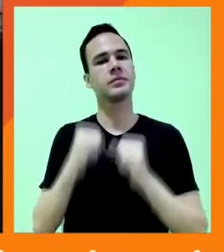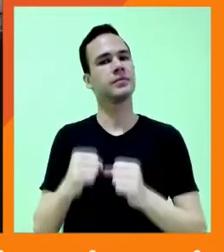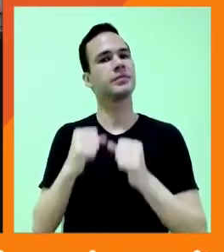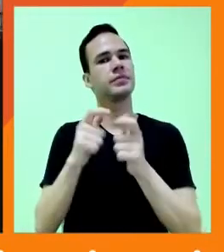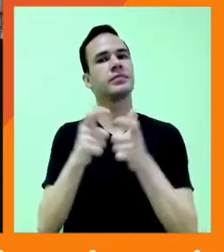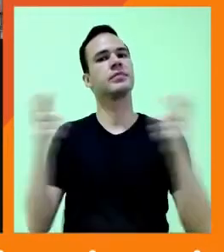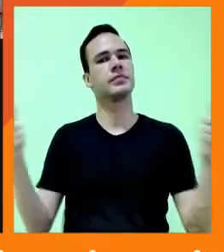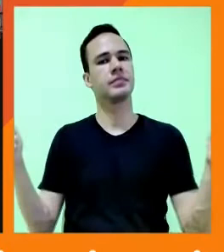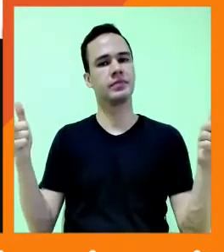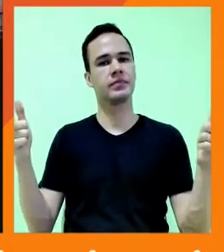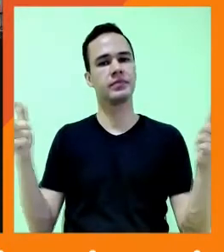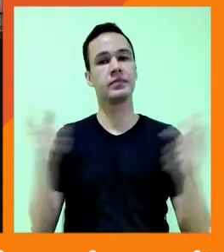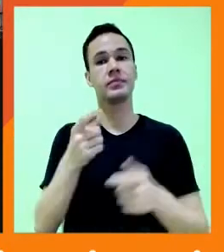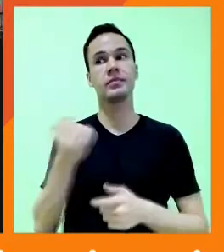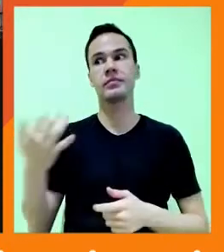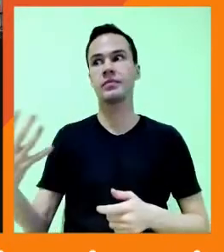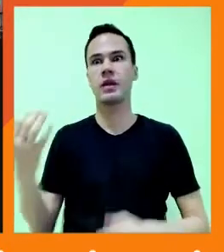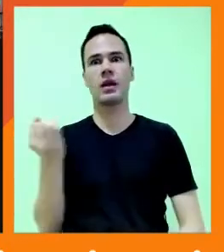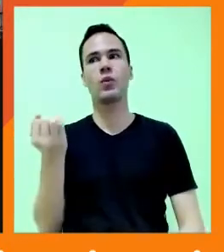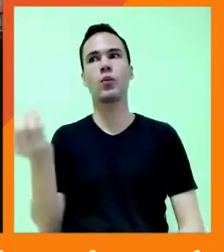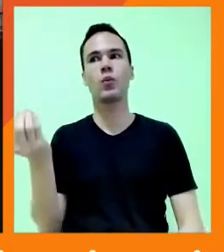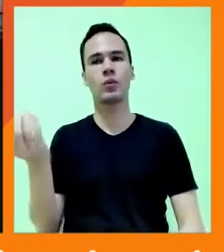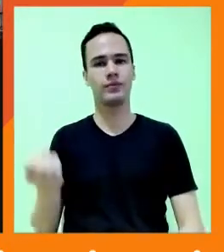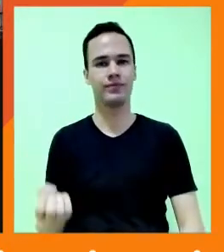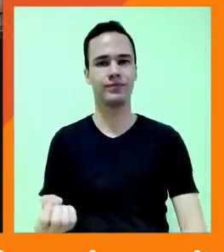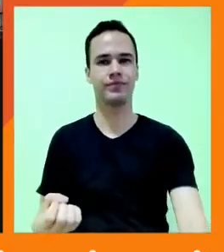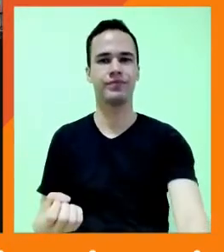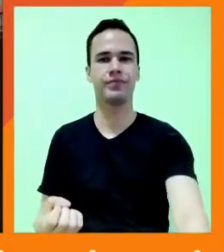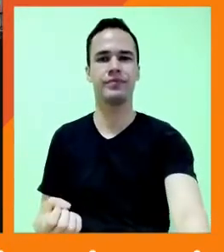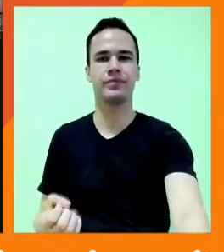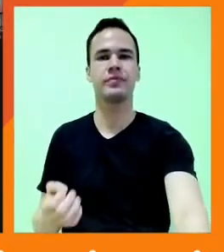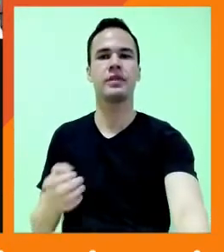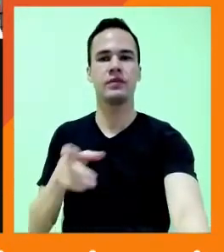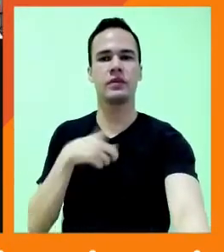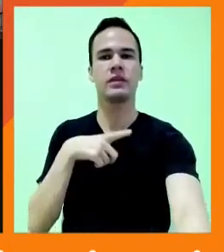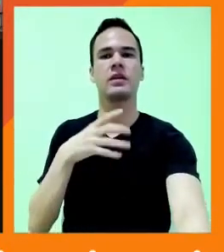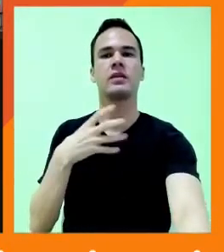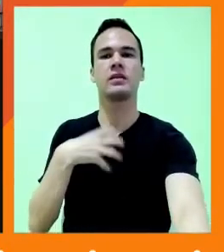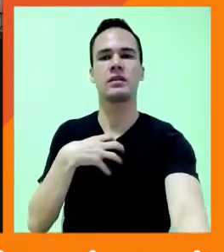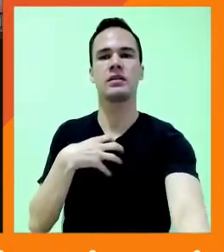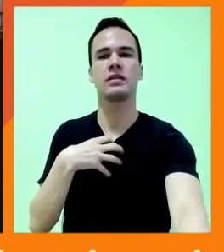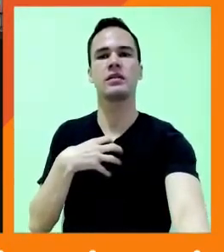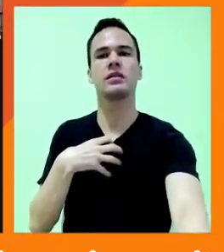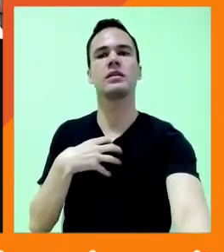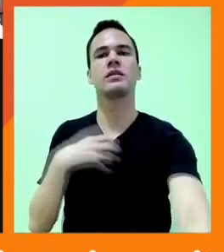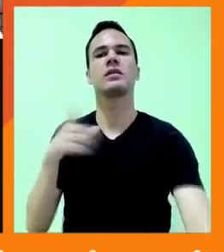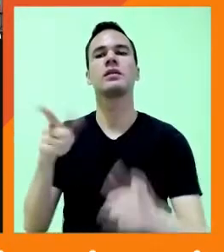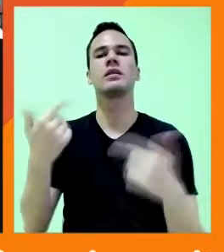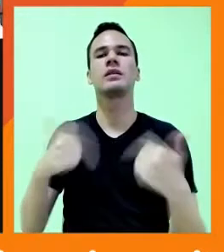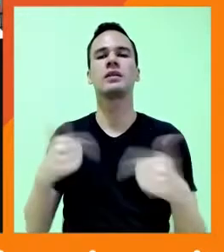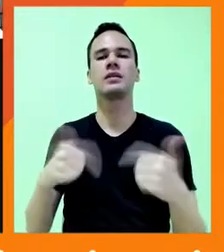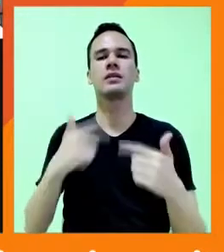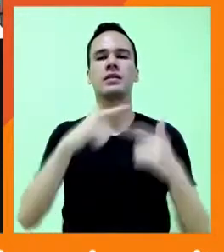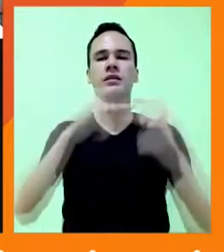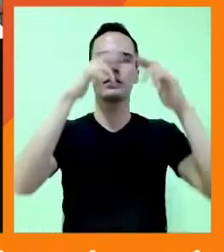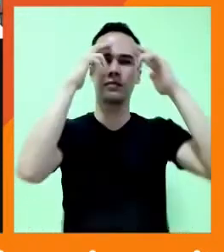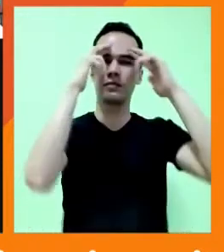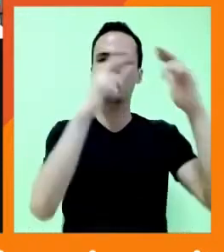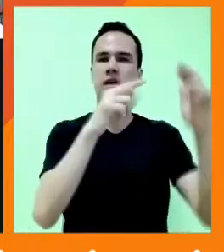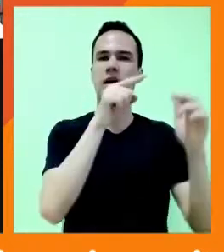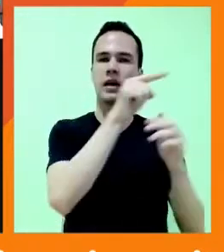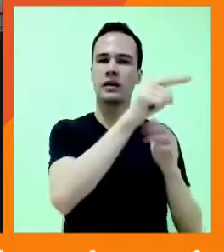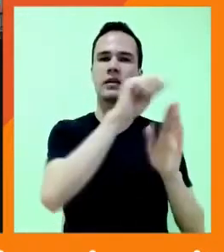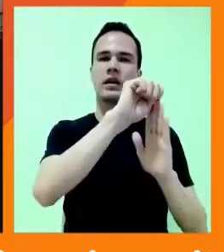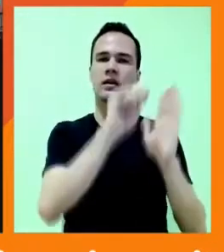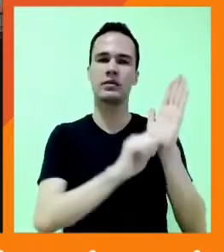número é suficiente, né? Você sente que trabalha para um algoritmo que você não sabe muito bem como funciona